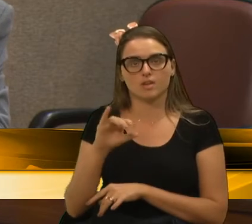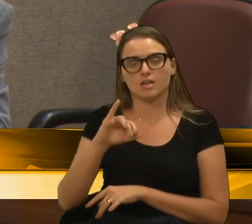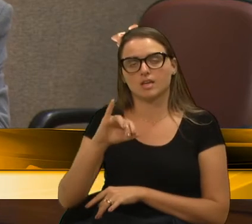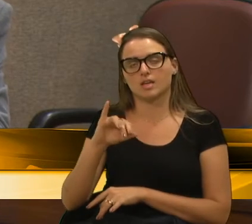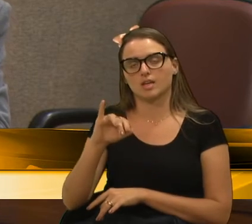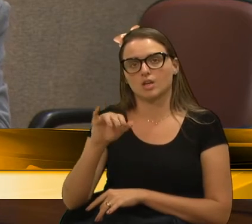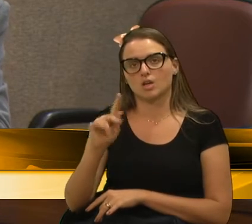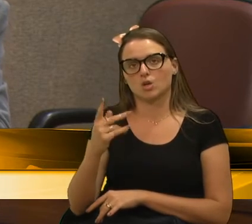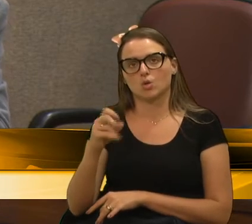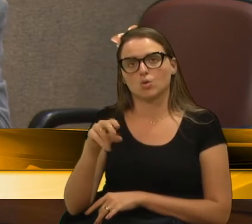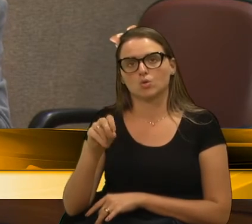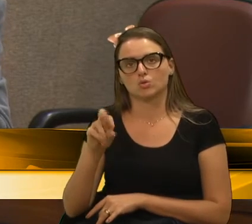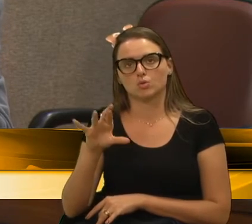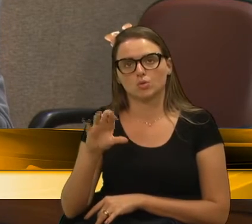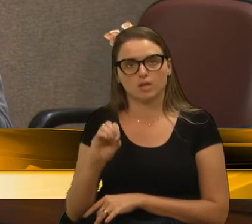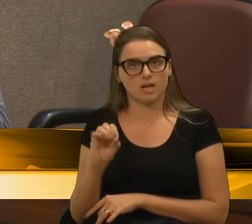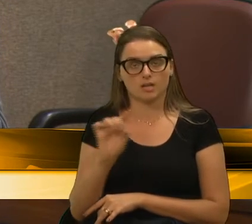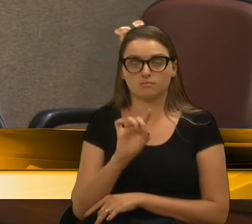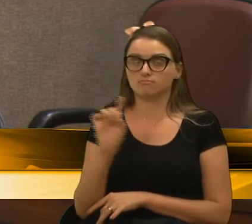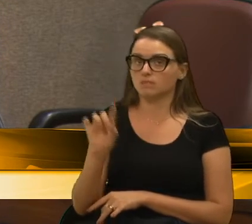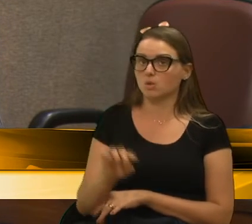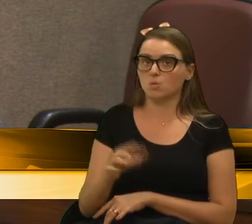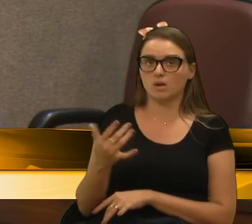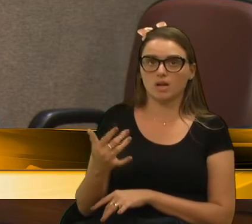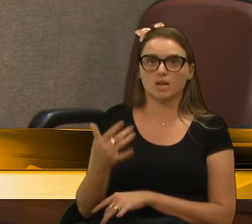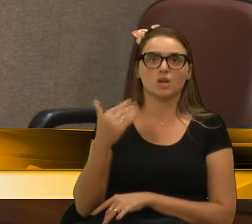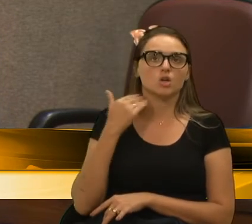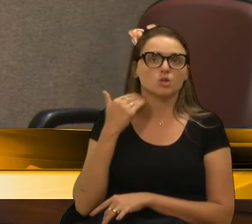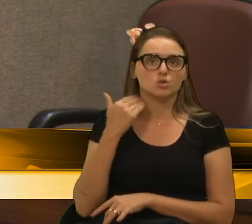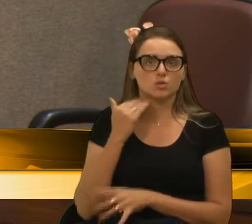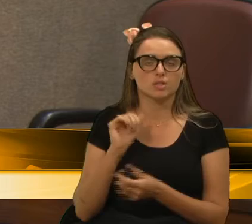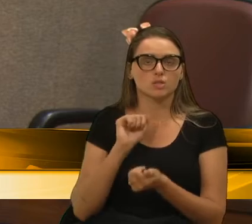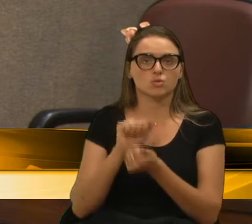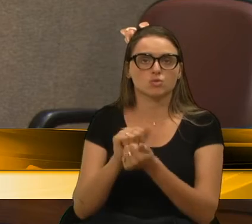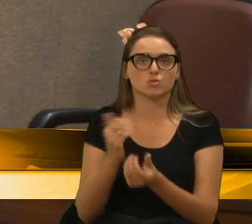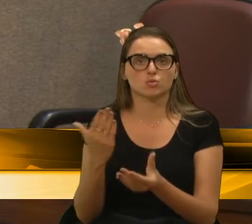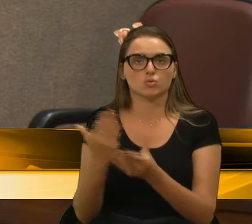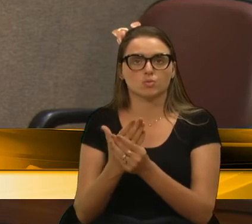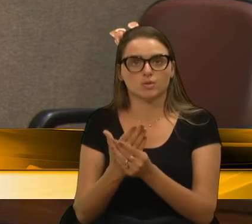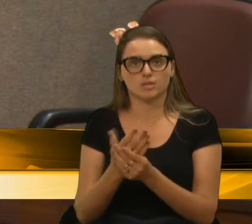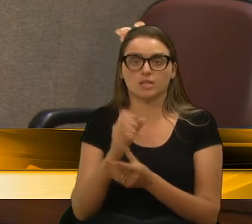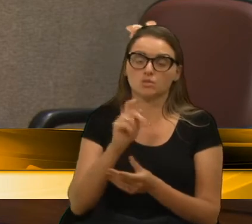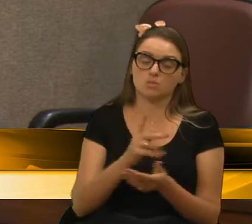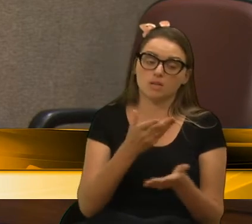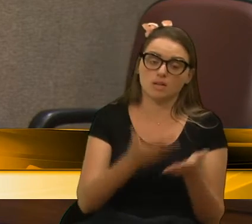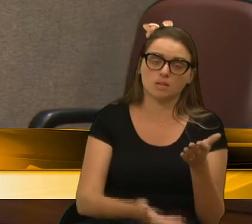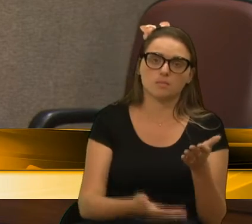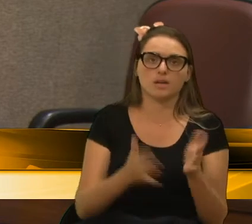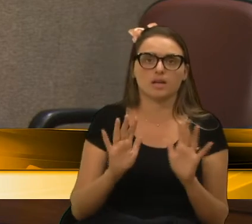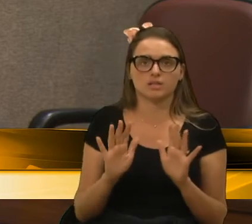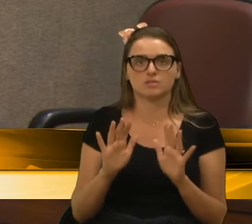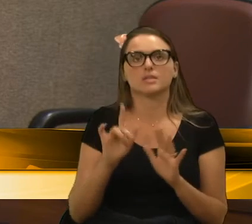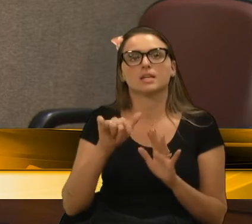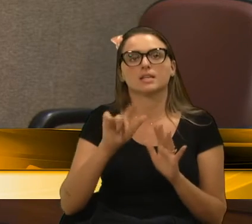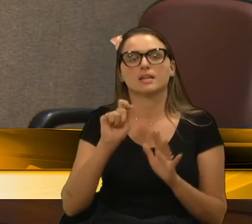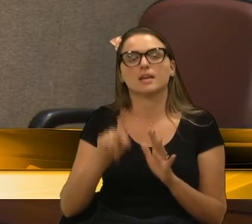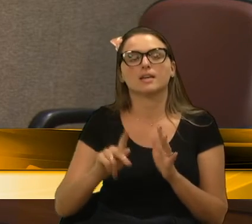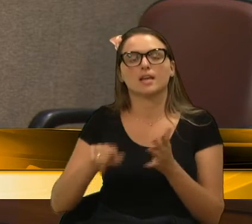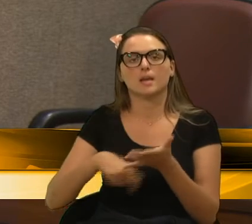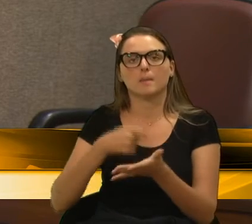para o município. O juiz coloca os honorários no processo para a parte perdedora e é eles que vão pagar